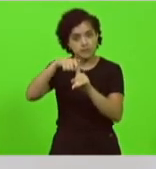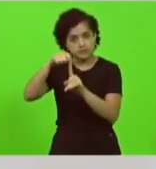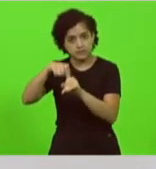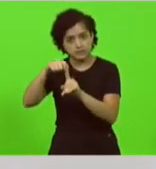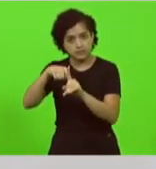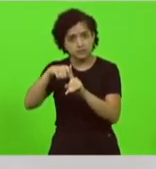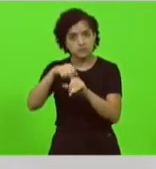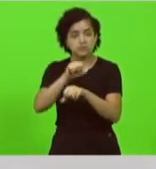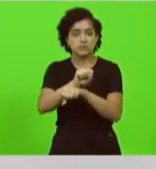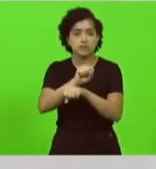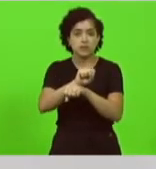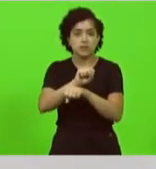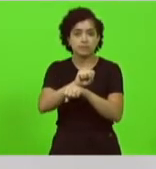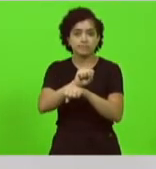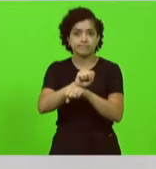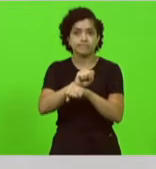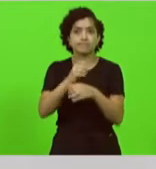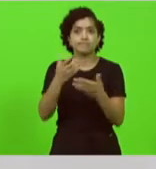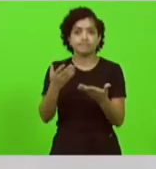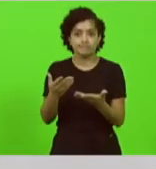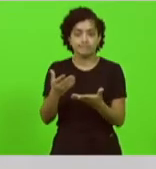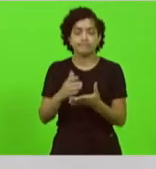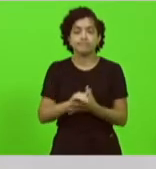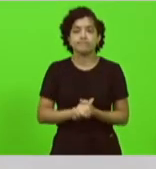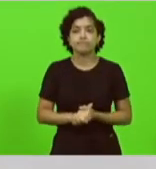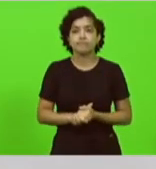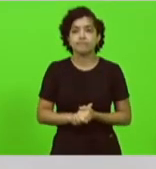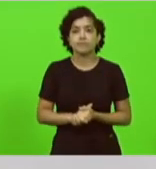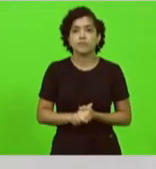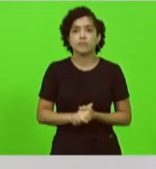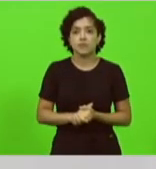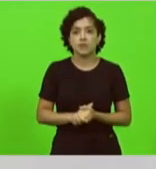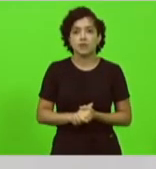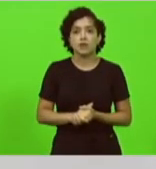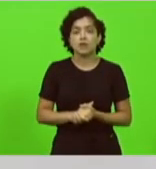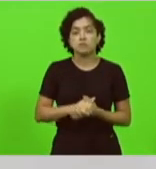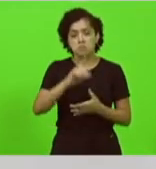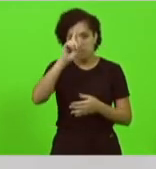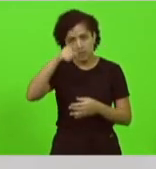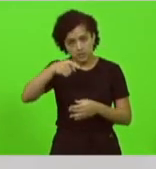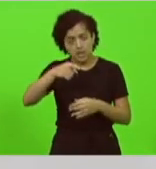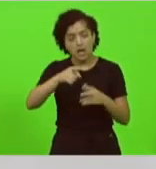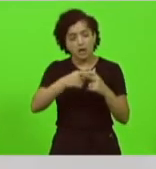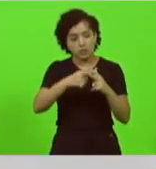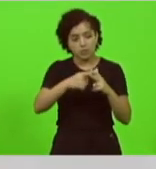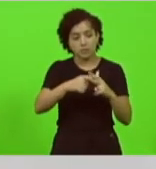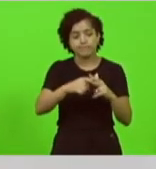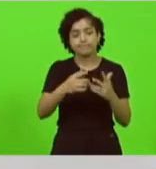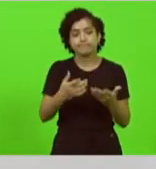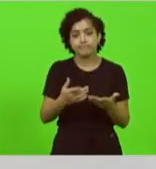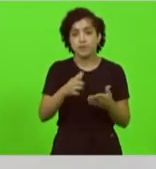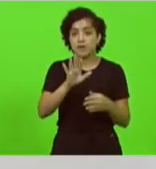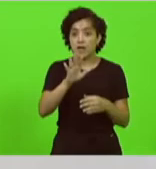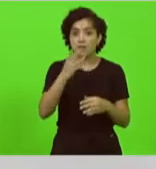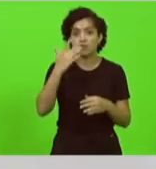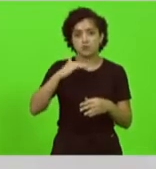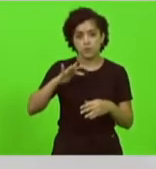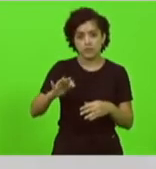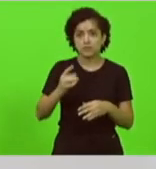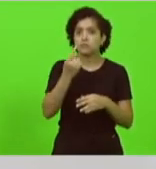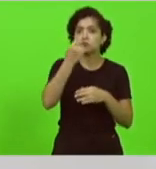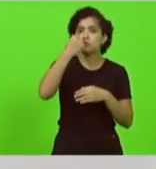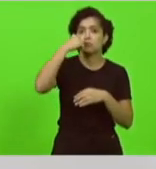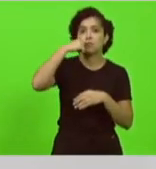deputados sete meses para dizer pode arrumar uma criança ficou com uma sonda esse tempo